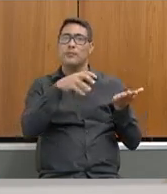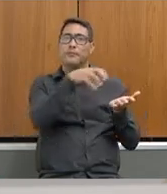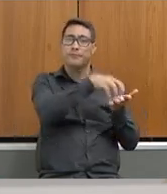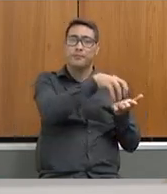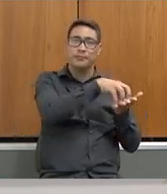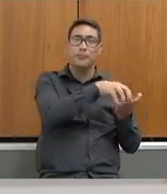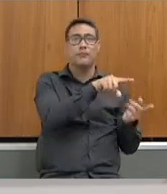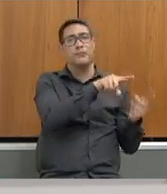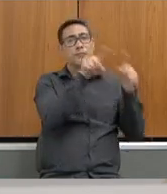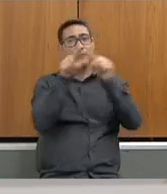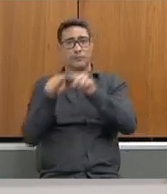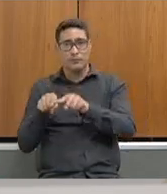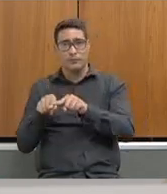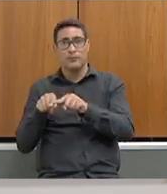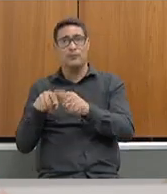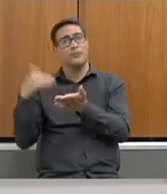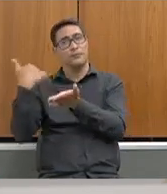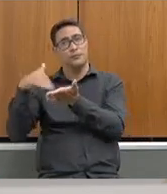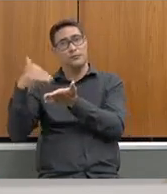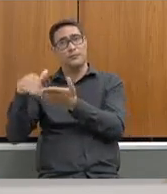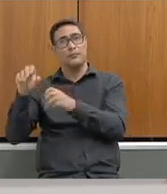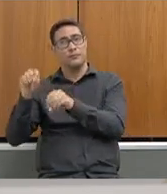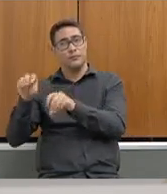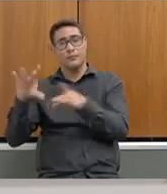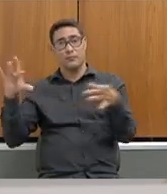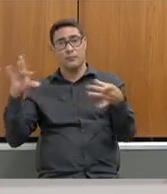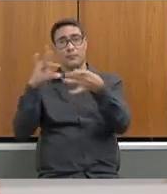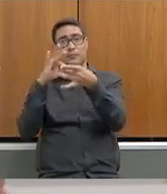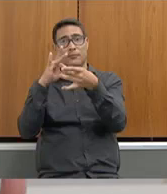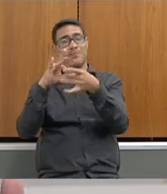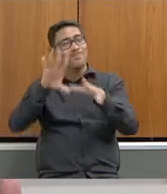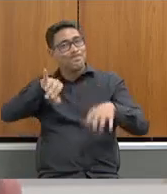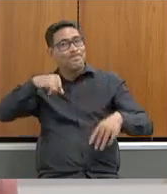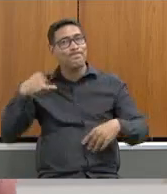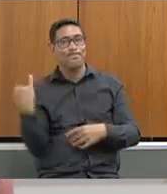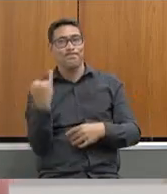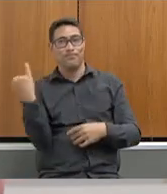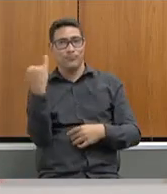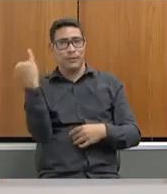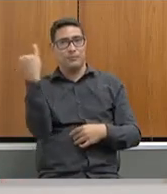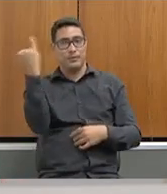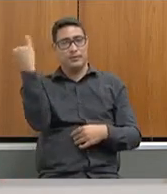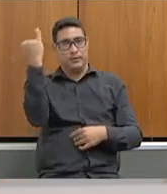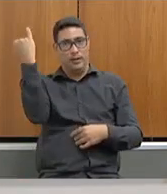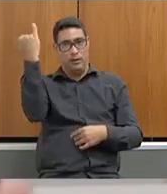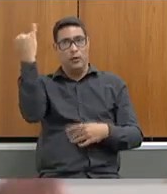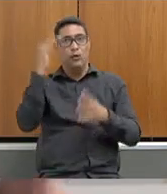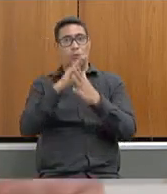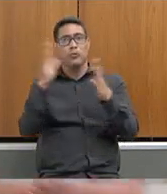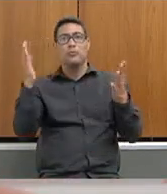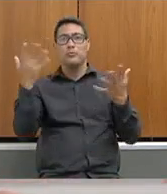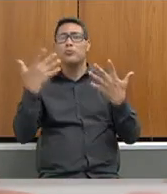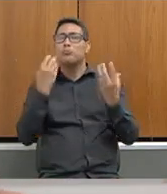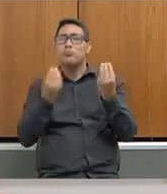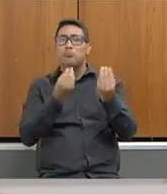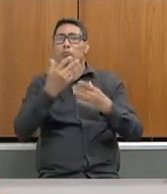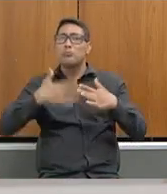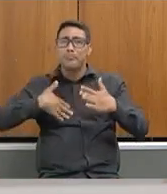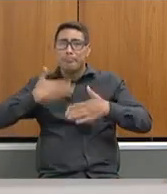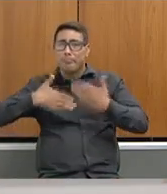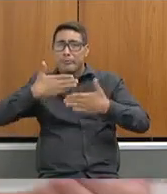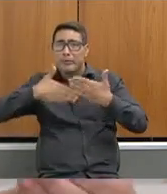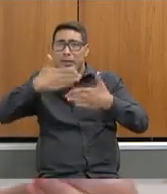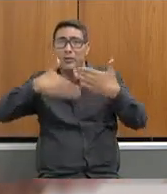Secretaria de Educação, isso tem uma importância fundamental no desenvolvimento do